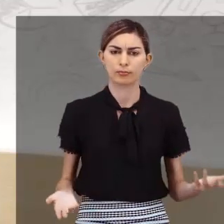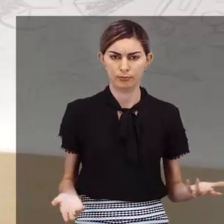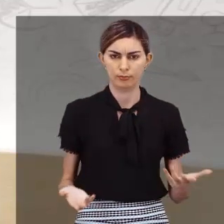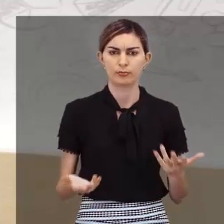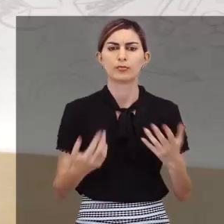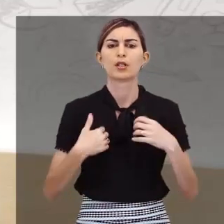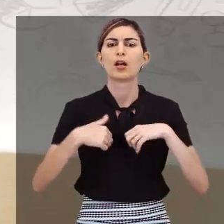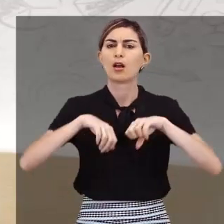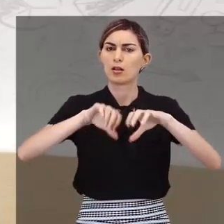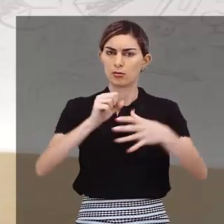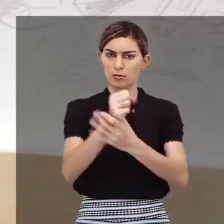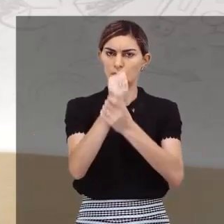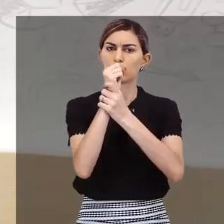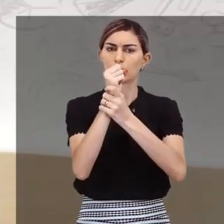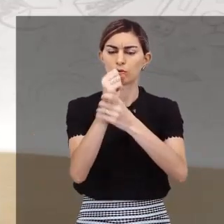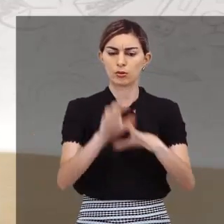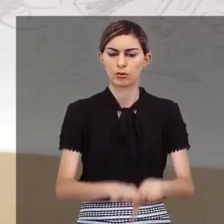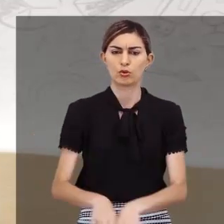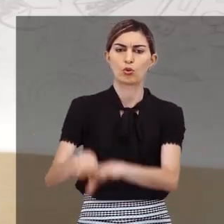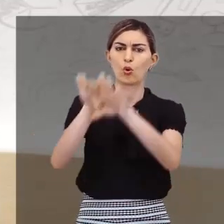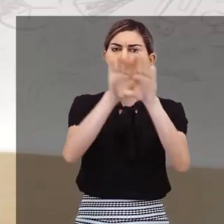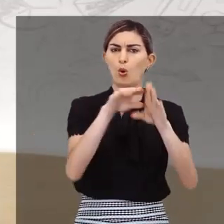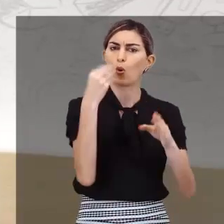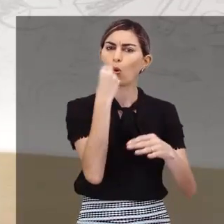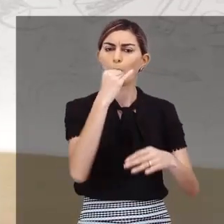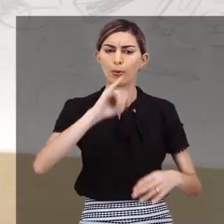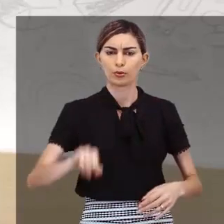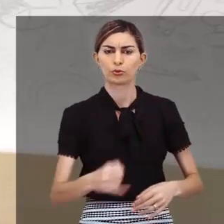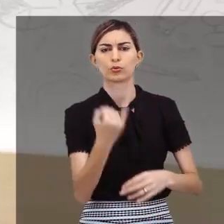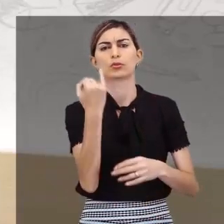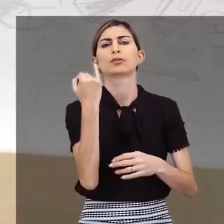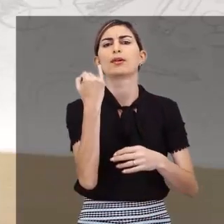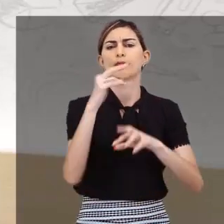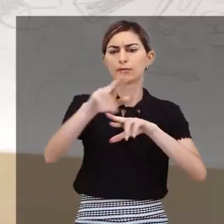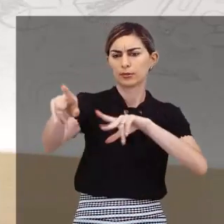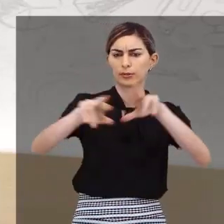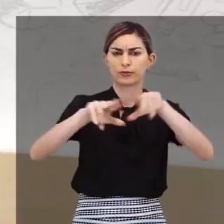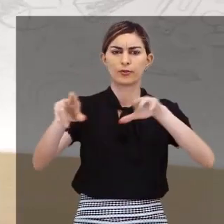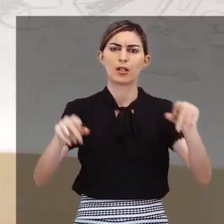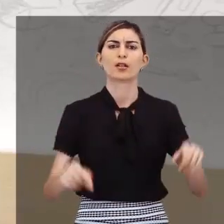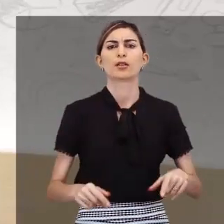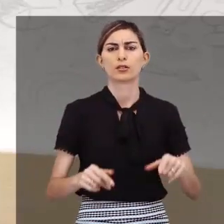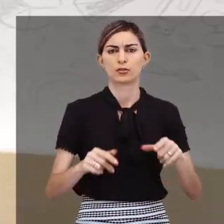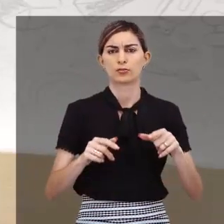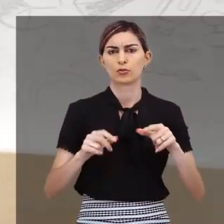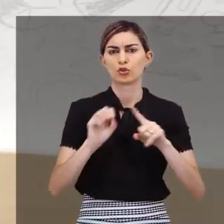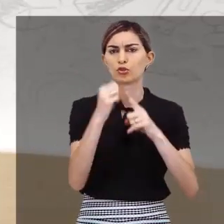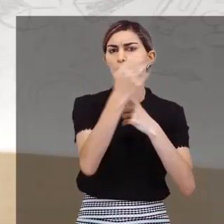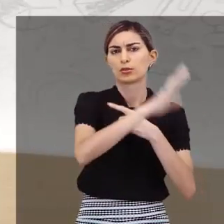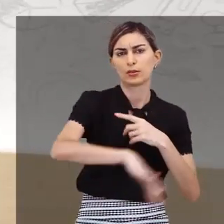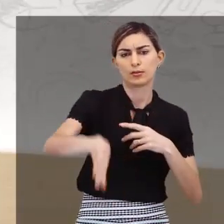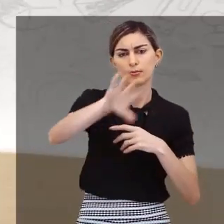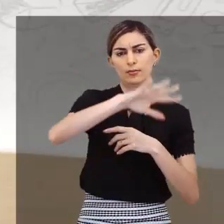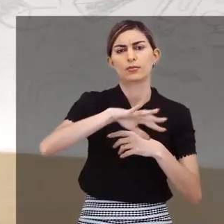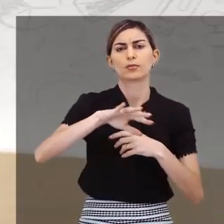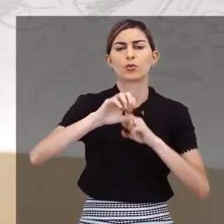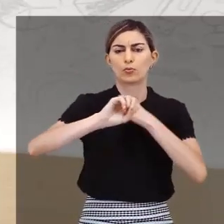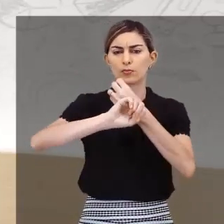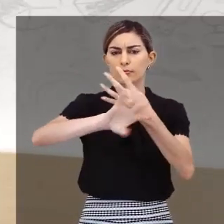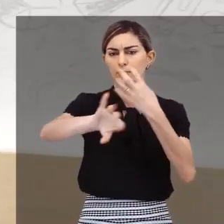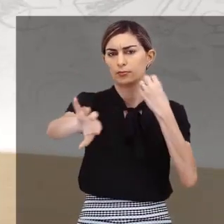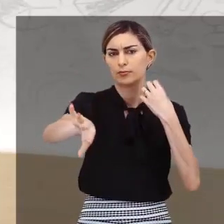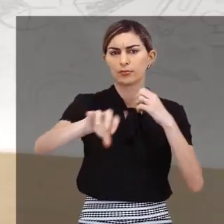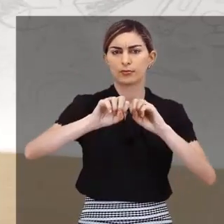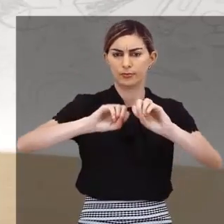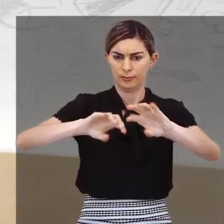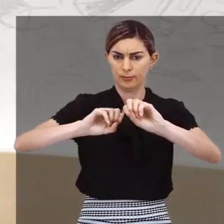assegurando a igualdade de oportunidades em diferentes classes sociais. A educação à distância tem